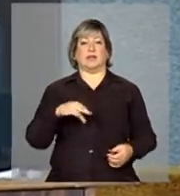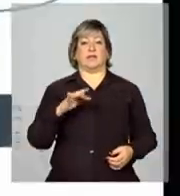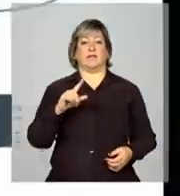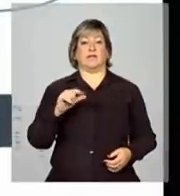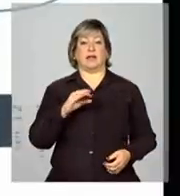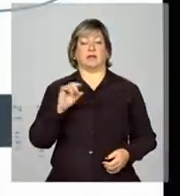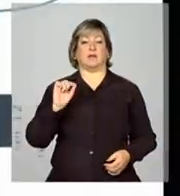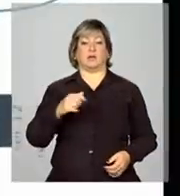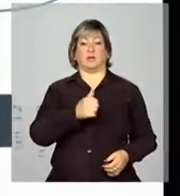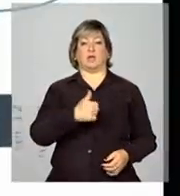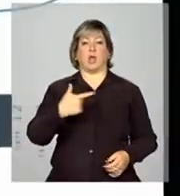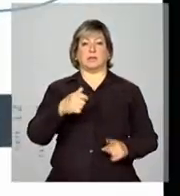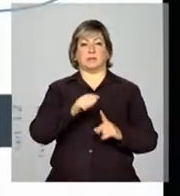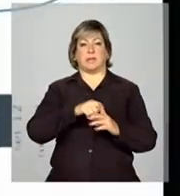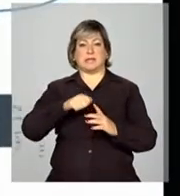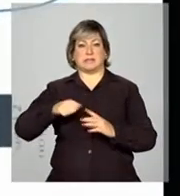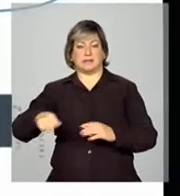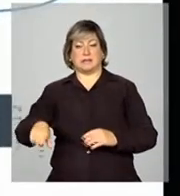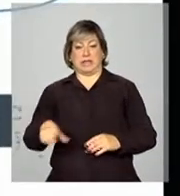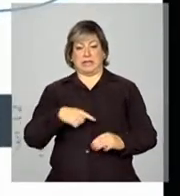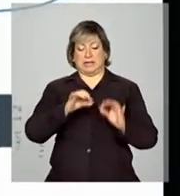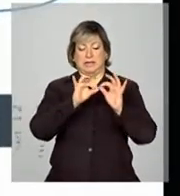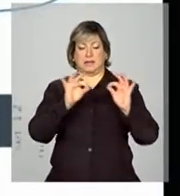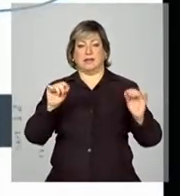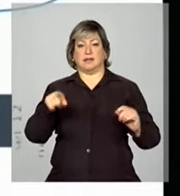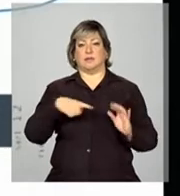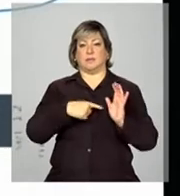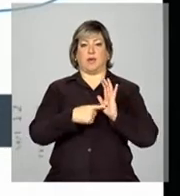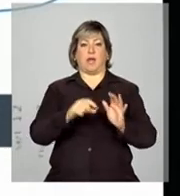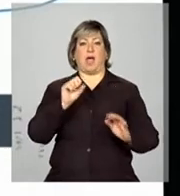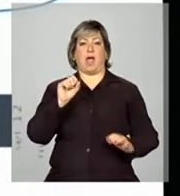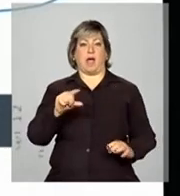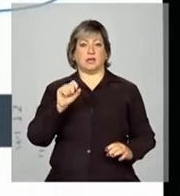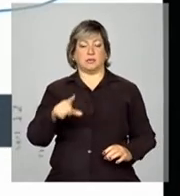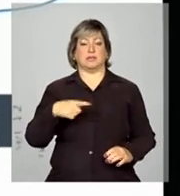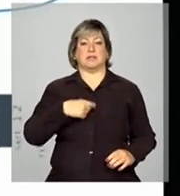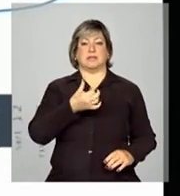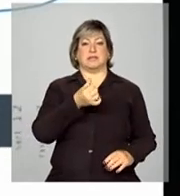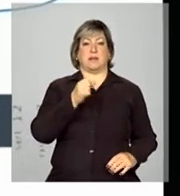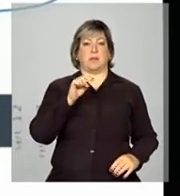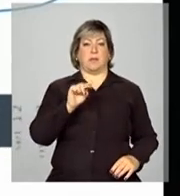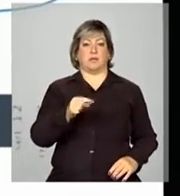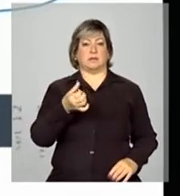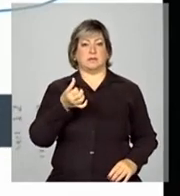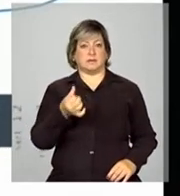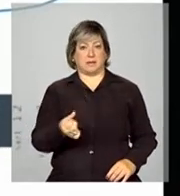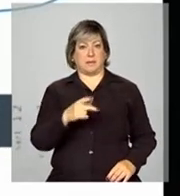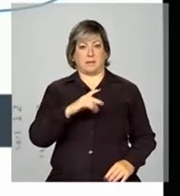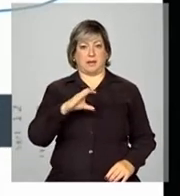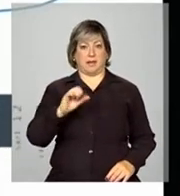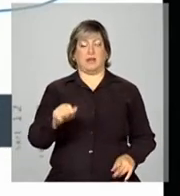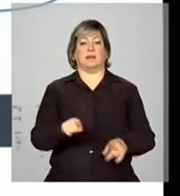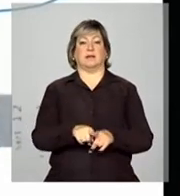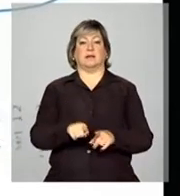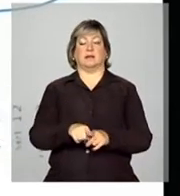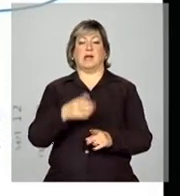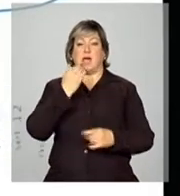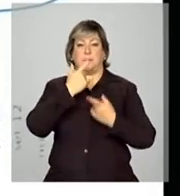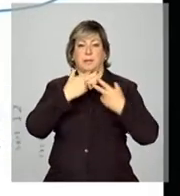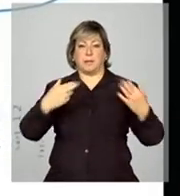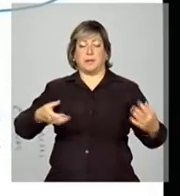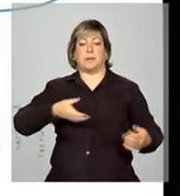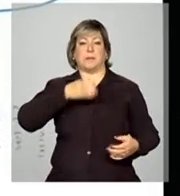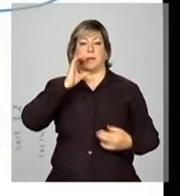meses. Nós temos na linha azul ali a variação do IPCA de 6,6, ao passo que o grupo alimentação e bebidas